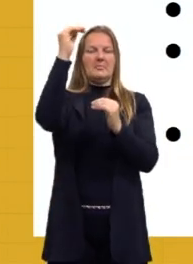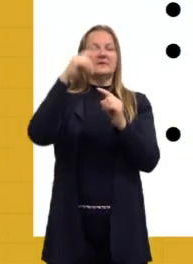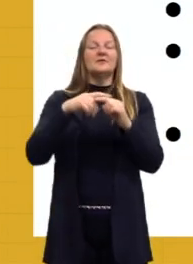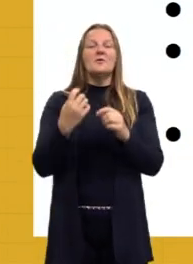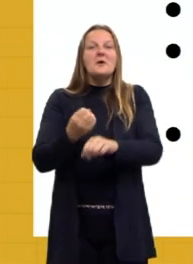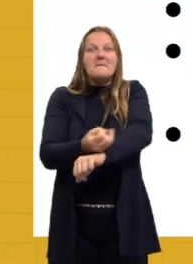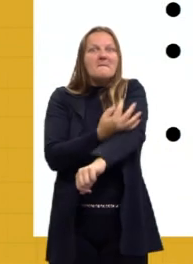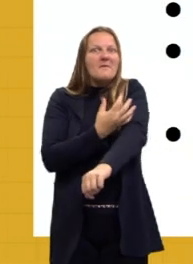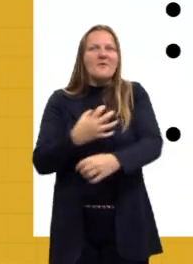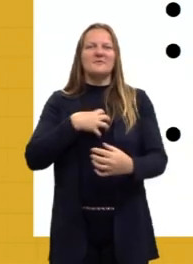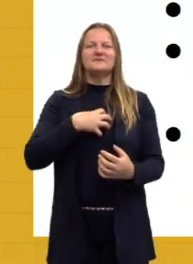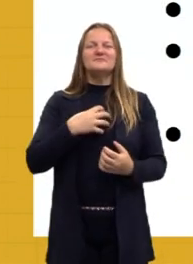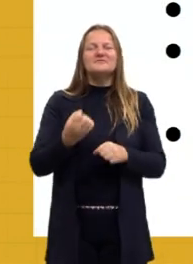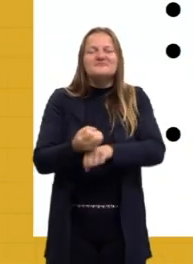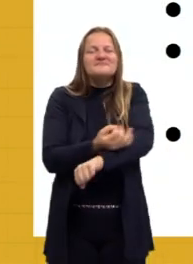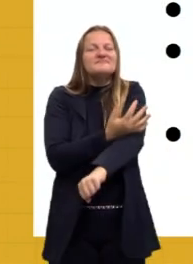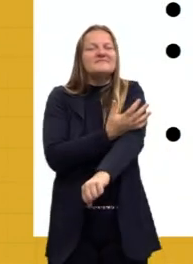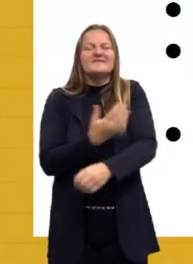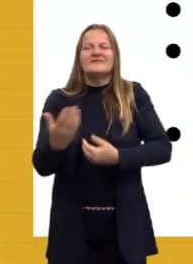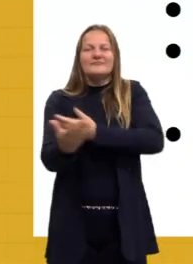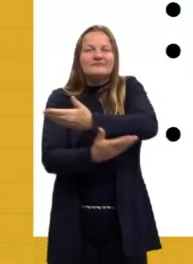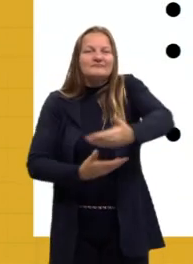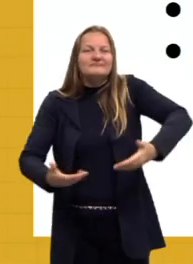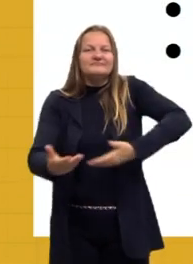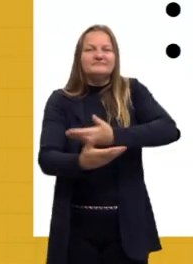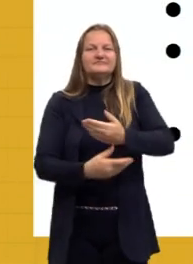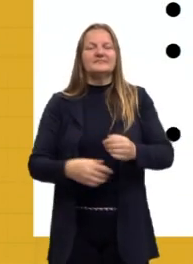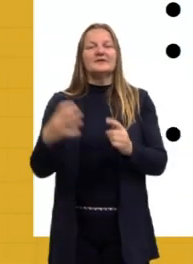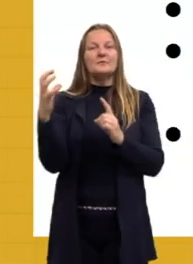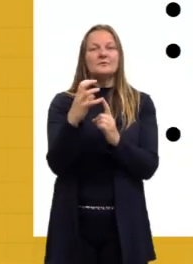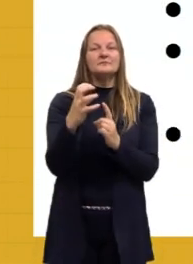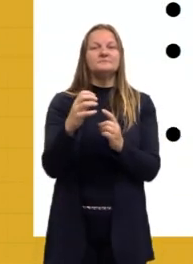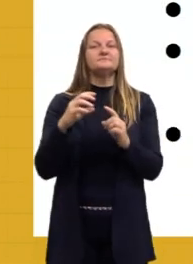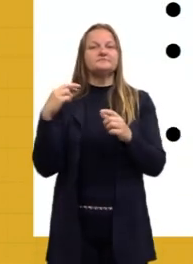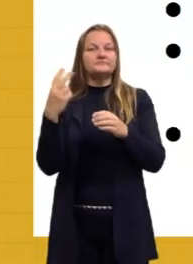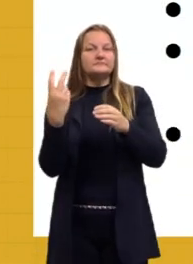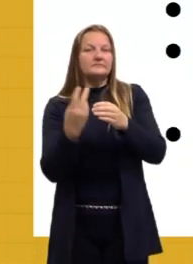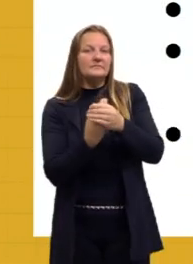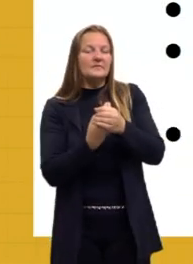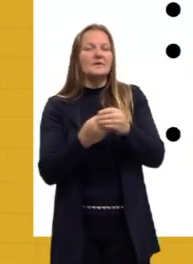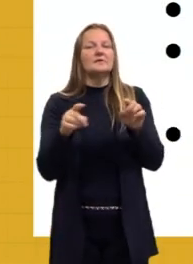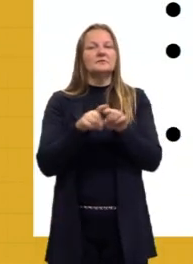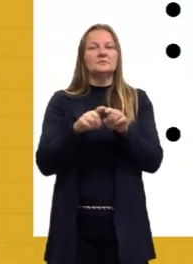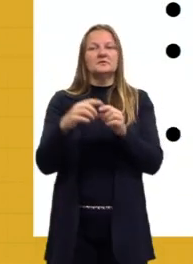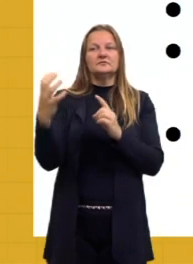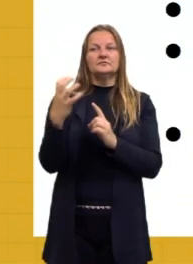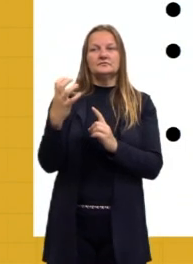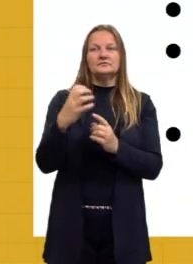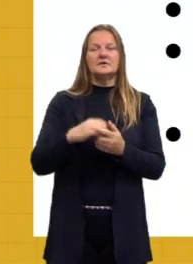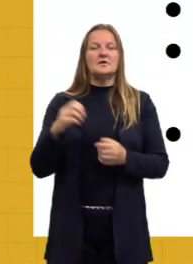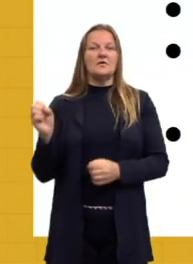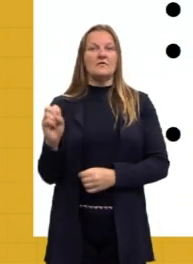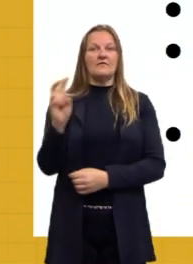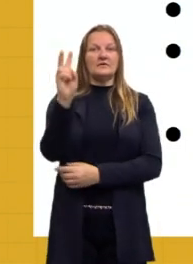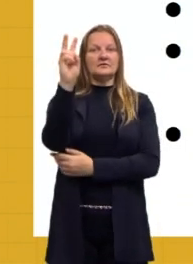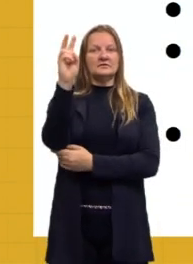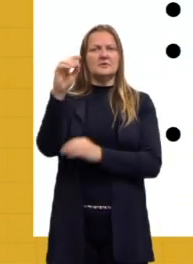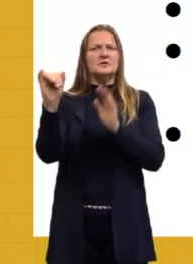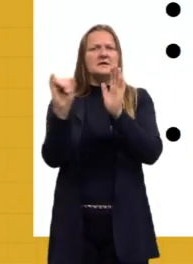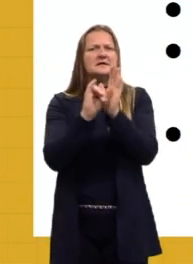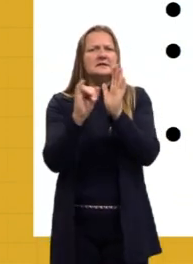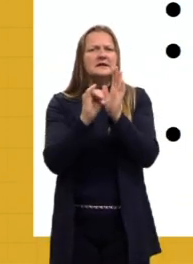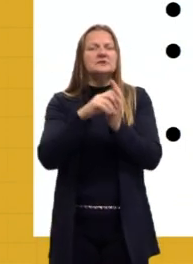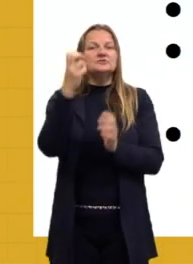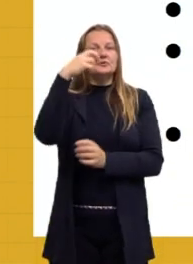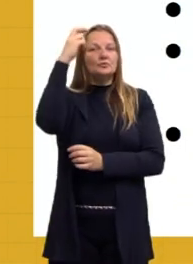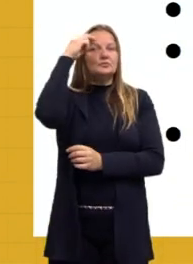emoções, com sentimentos. O que mais que nós temos ali é a influência dessas vanguardas, como eu já tinha dito, a valorização da identidade